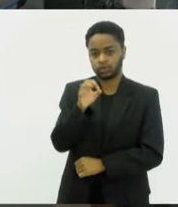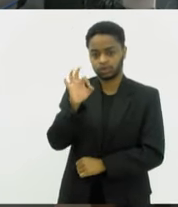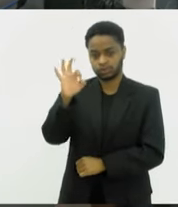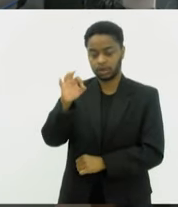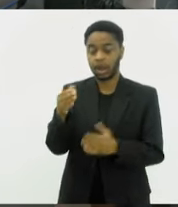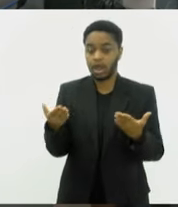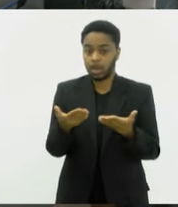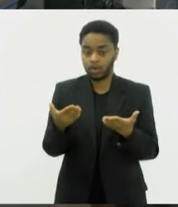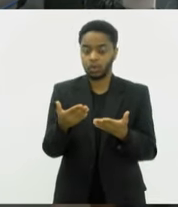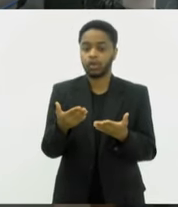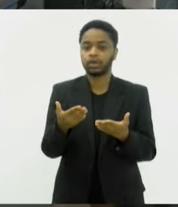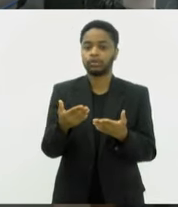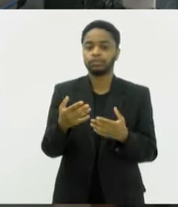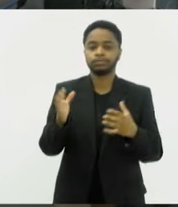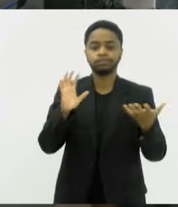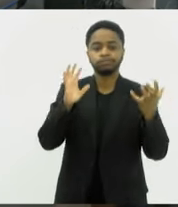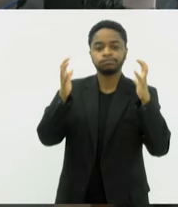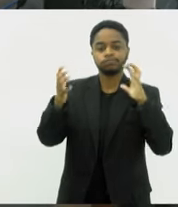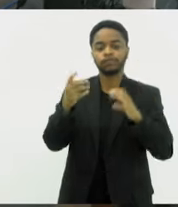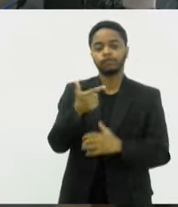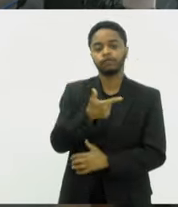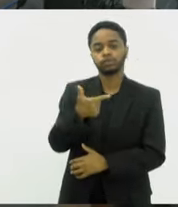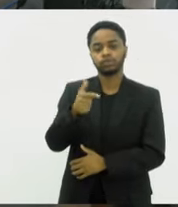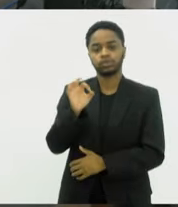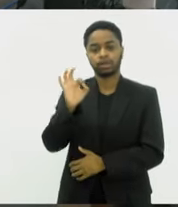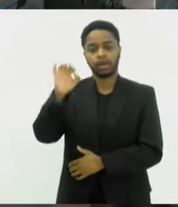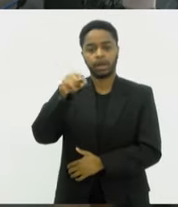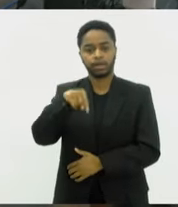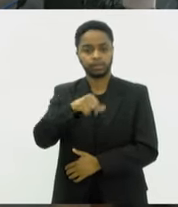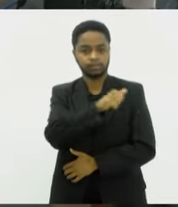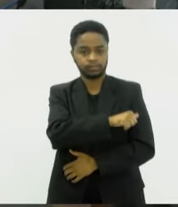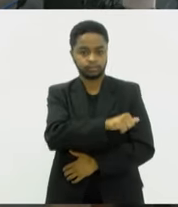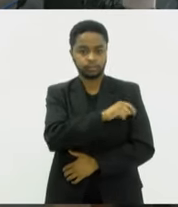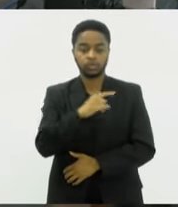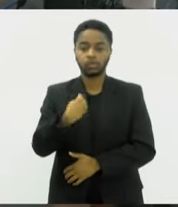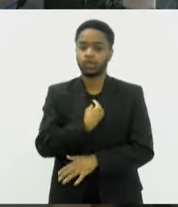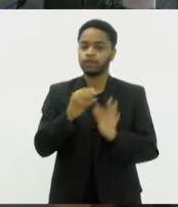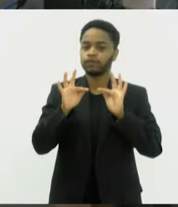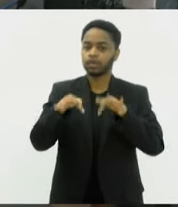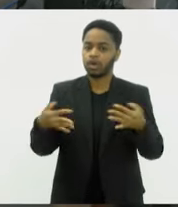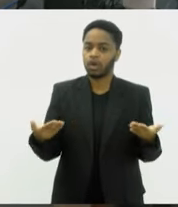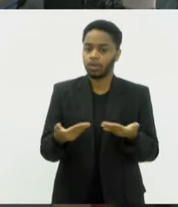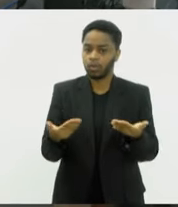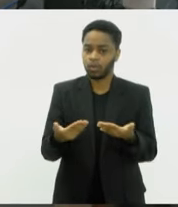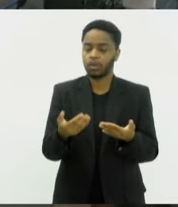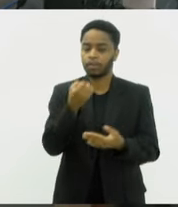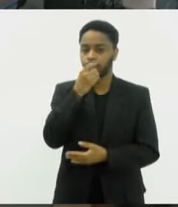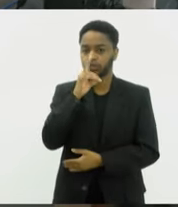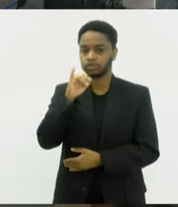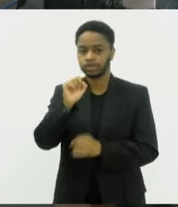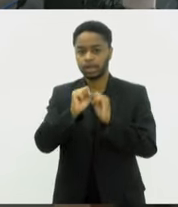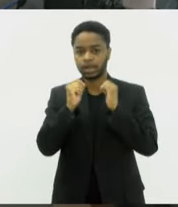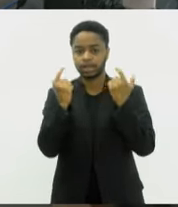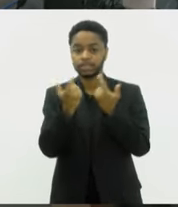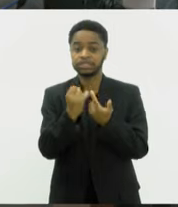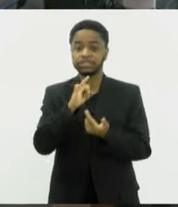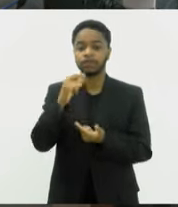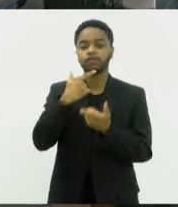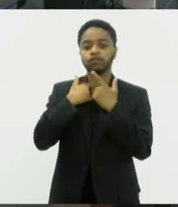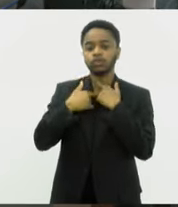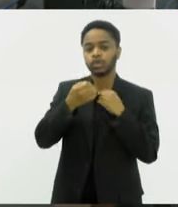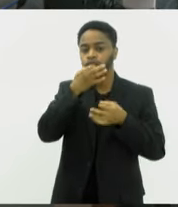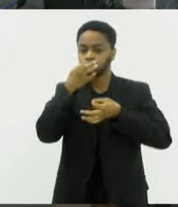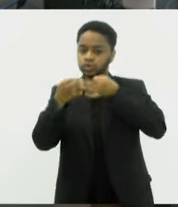24 graus aqui no Rio de Janeiro A gente vai encerrando aqui o nosso Bom Dia Se você quiser enviar